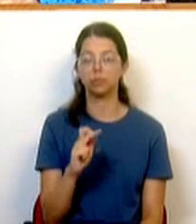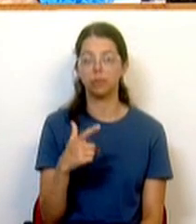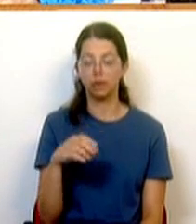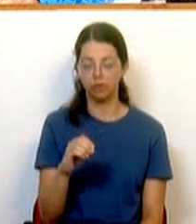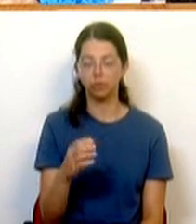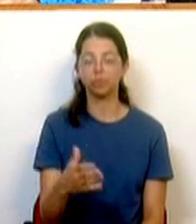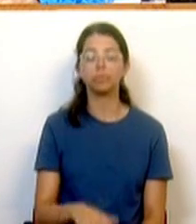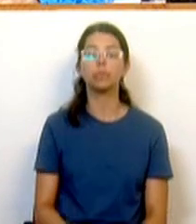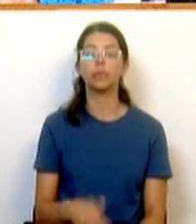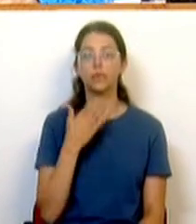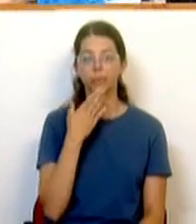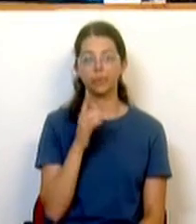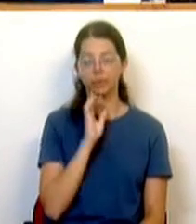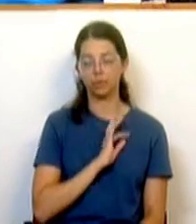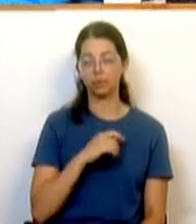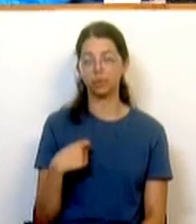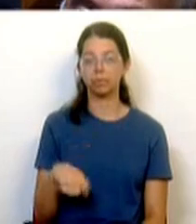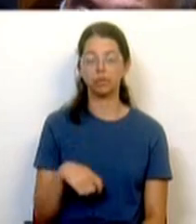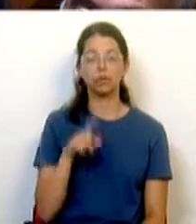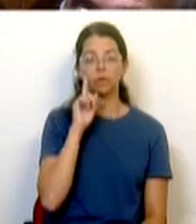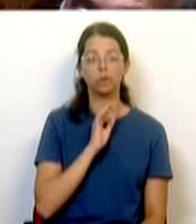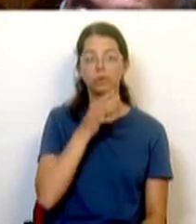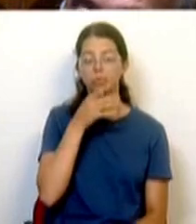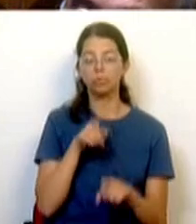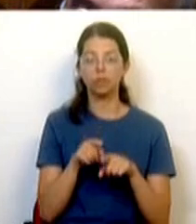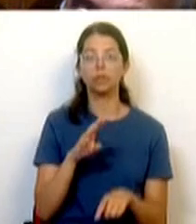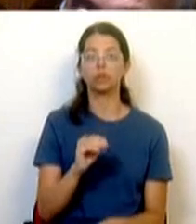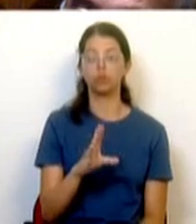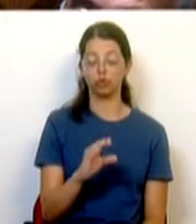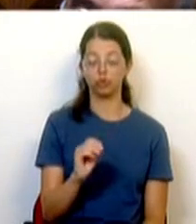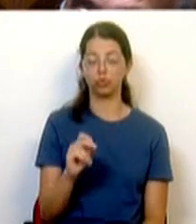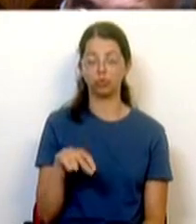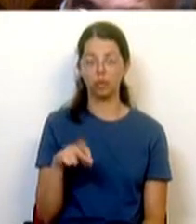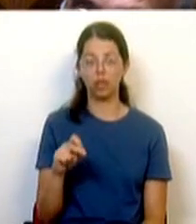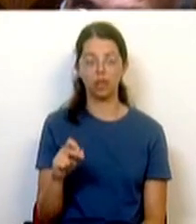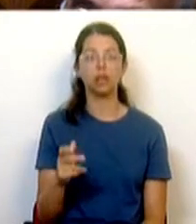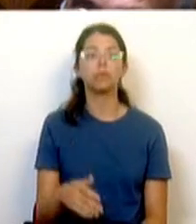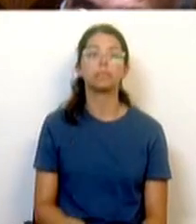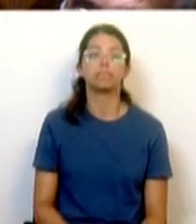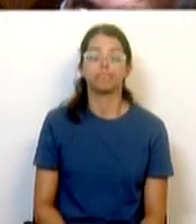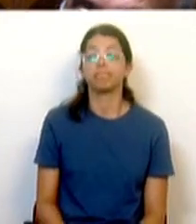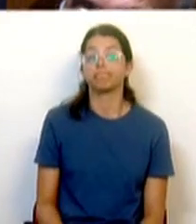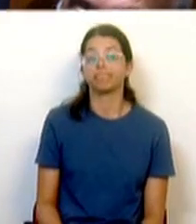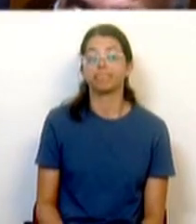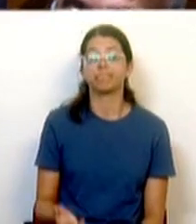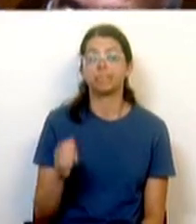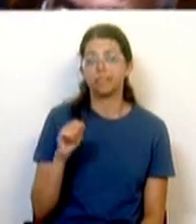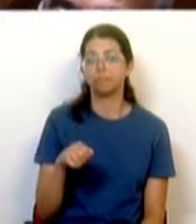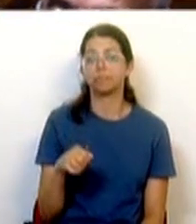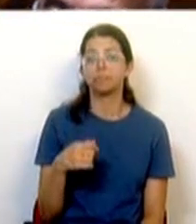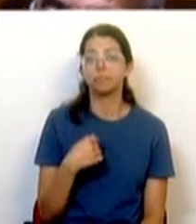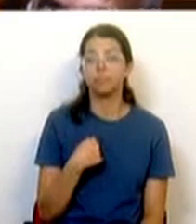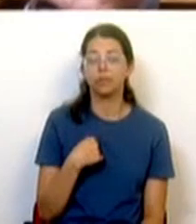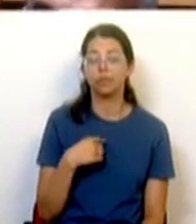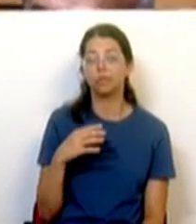Muito obrigado, Sra. Presidente, Sra. Deputada Joana Mortar. Deixa que lhe diga desde já que eu também recebo